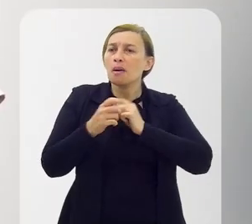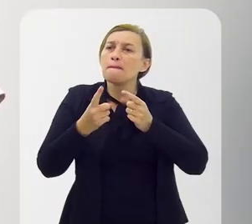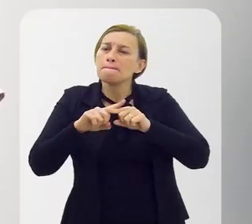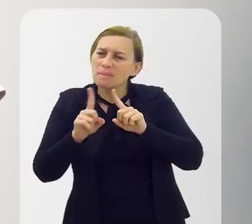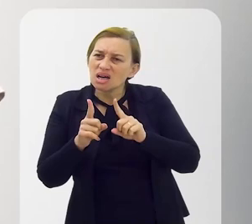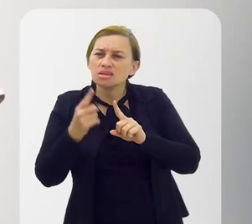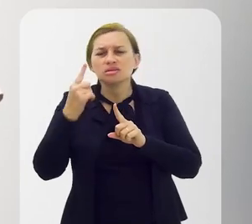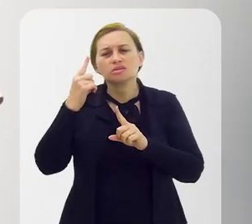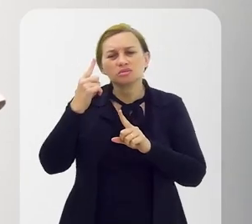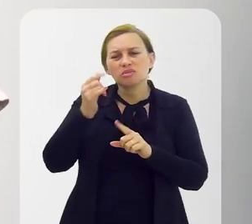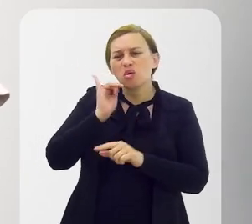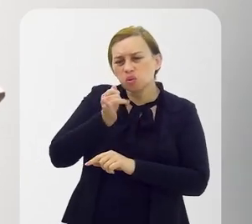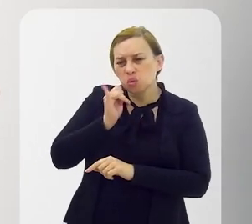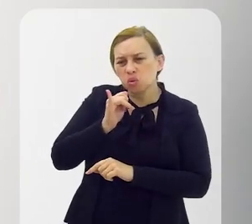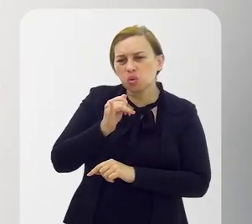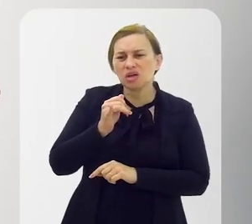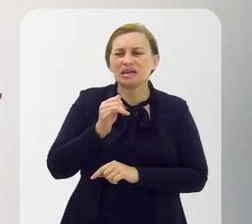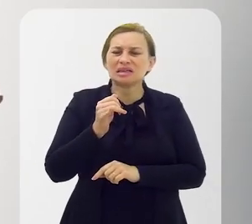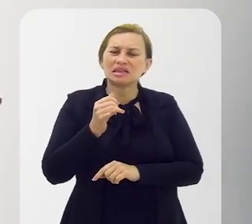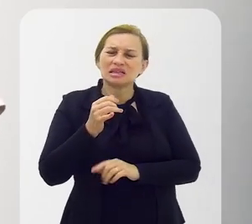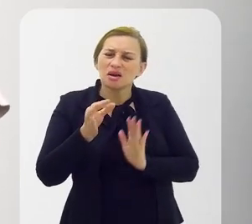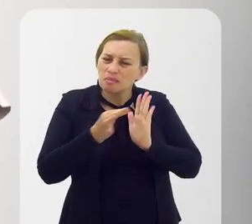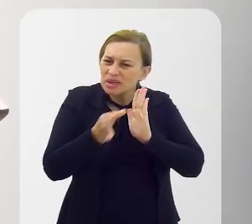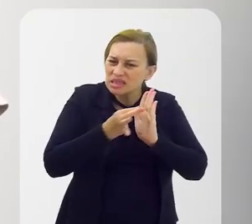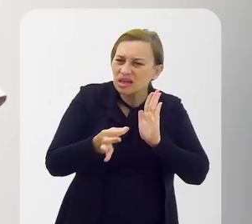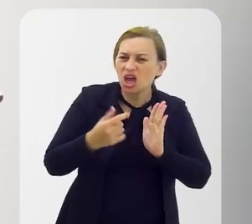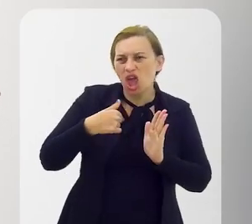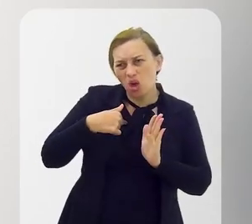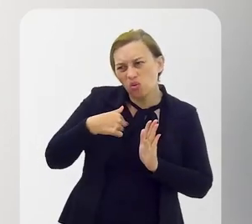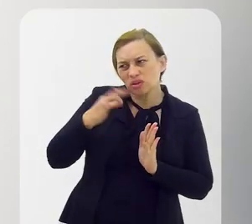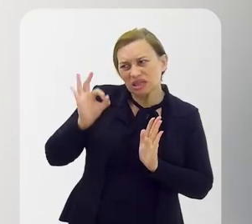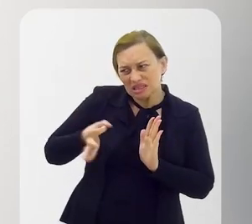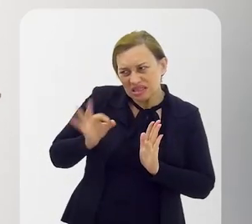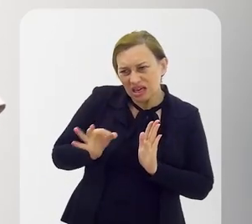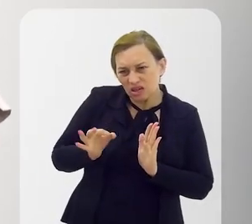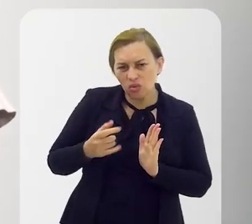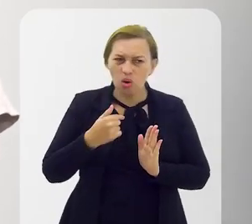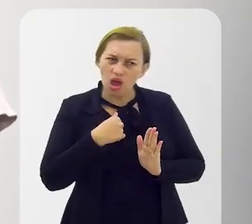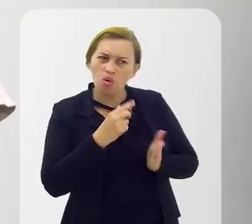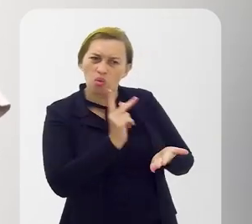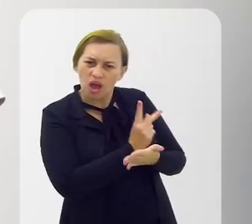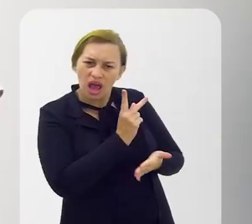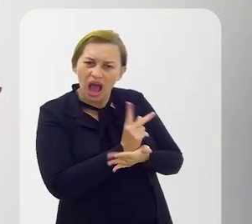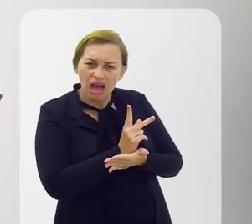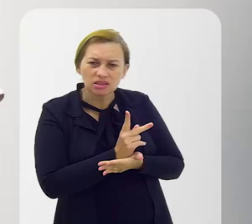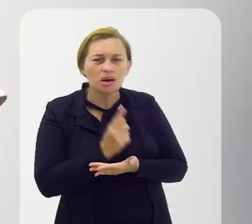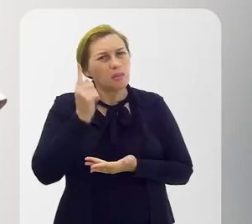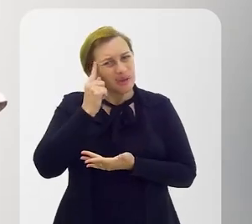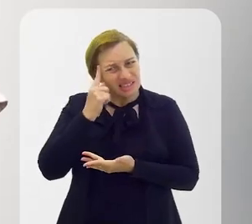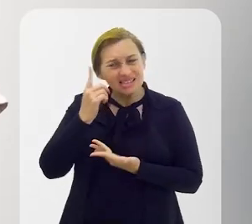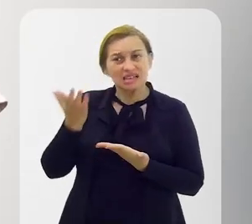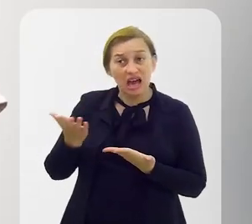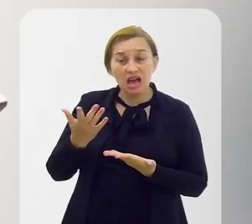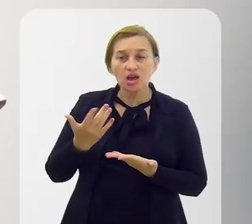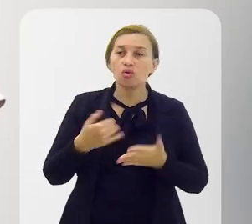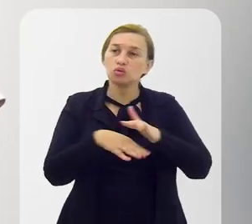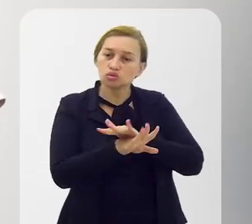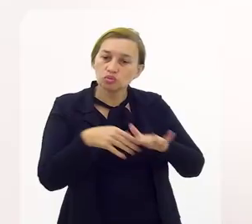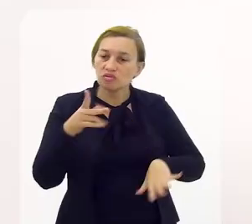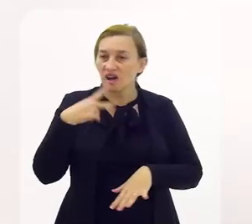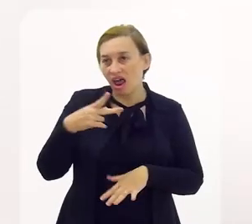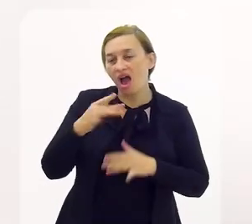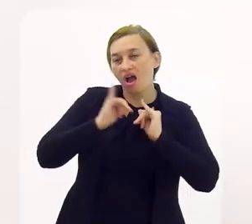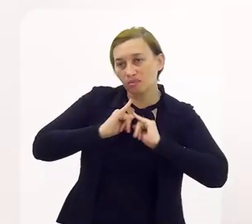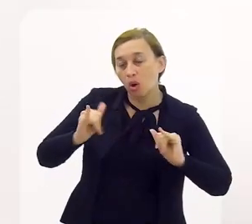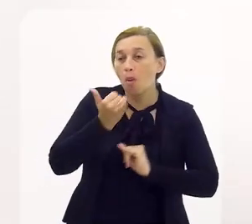estão contando, mas ter um pensamento crítico Será que eu estou fazendo certo tal coisa? Será que eu estou fazendo... Isso é importante É, eu